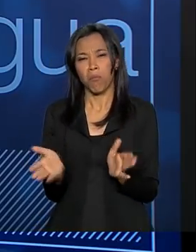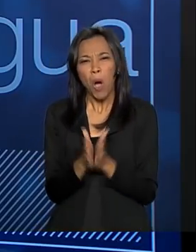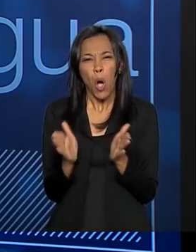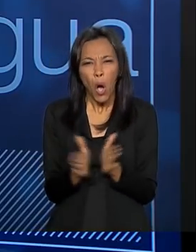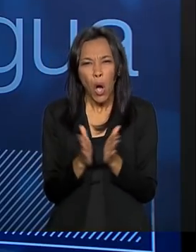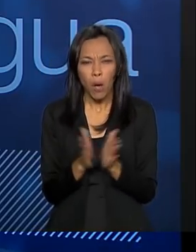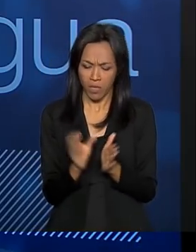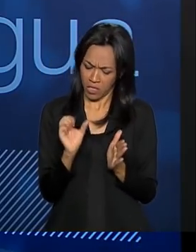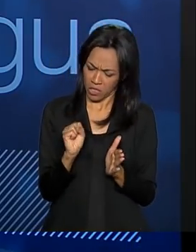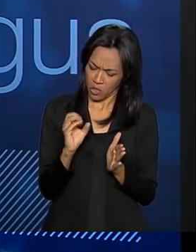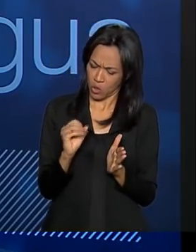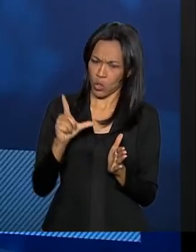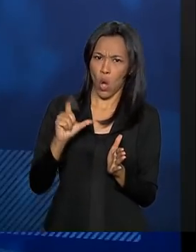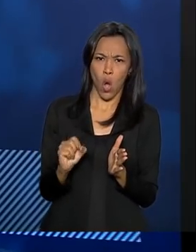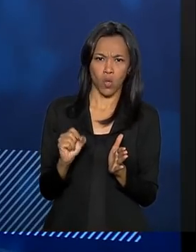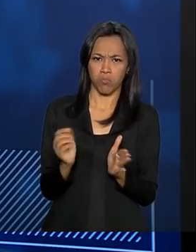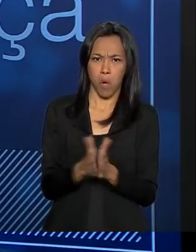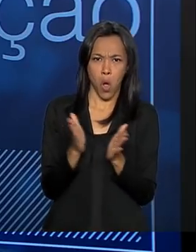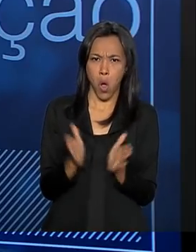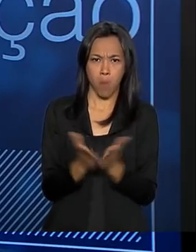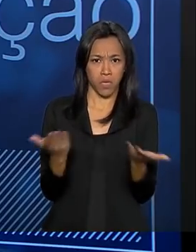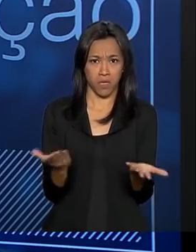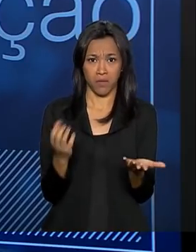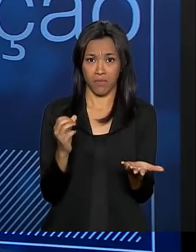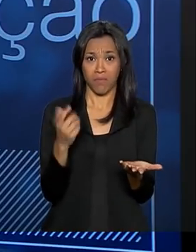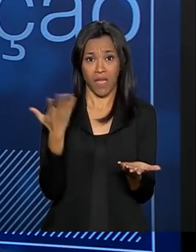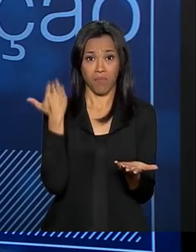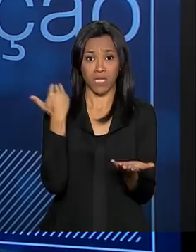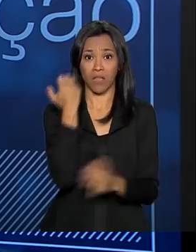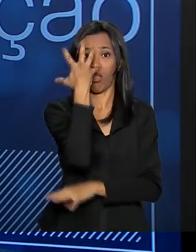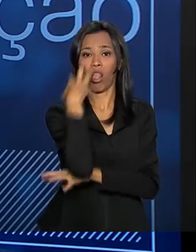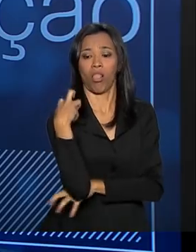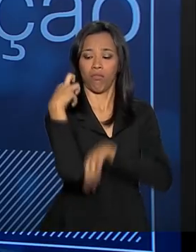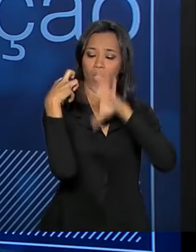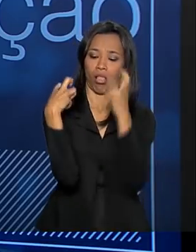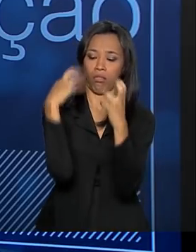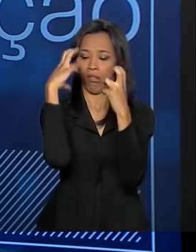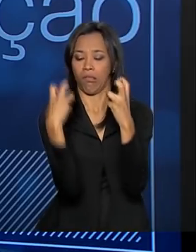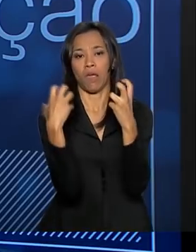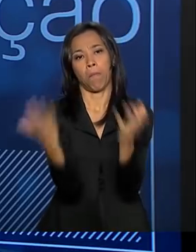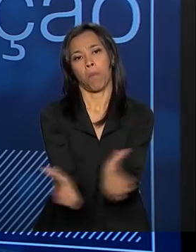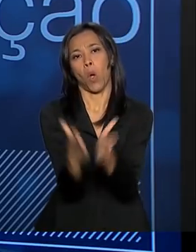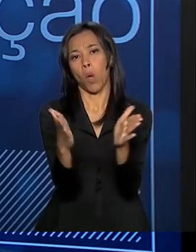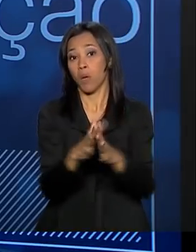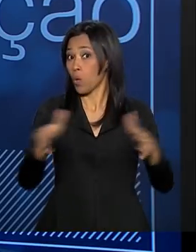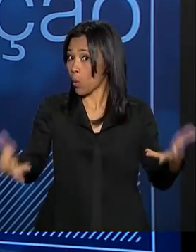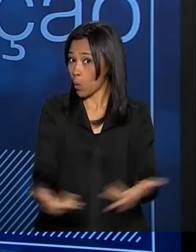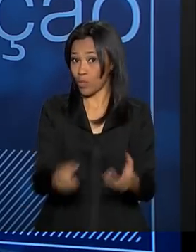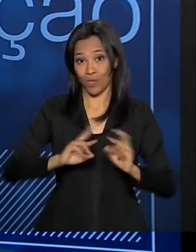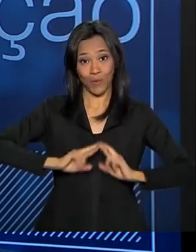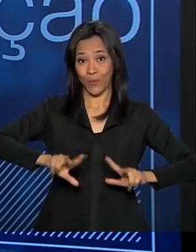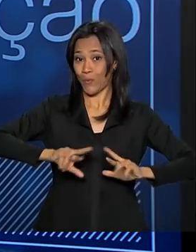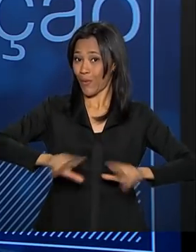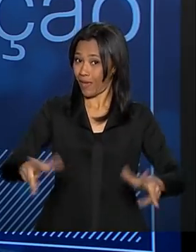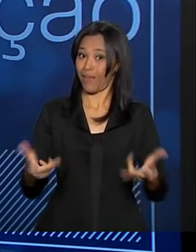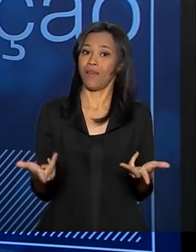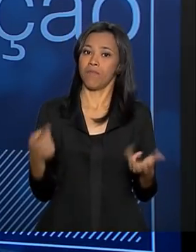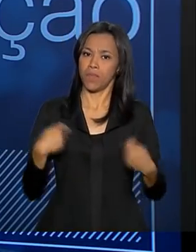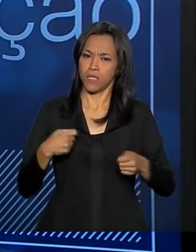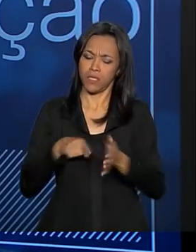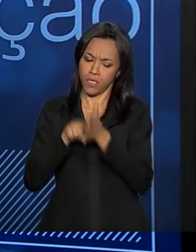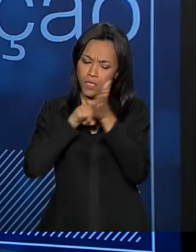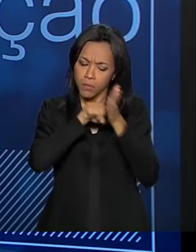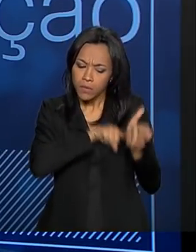consideração, porque até 30 anos atrás o cerrado era um solo pobre e hoje o cerrado é uma potência. Então, o solo precisa ser estudado,